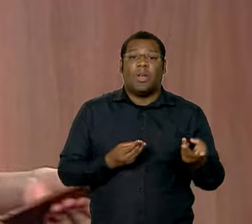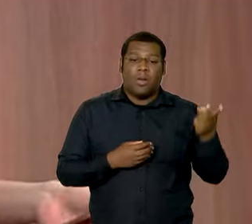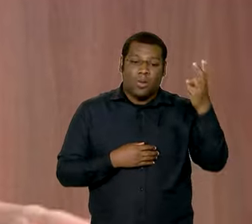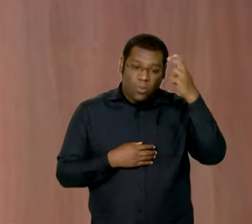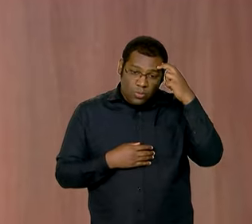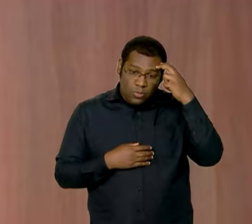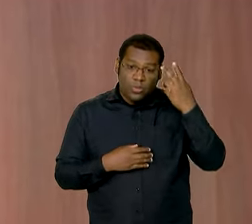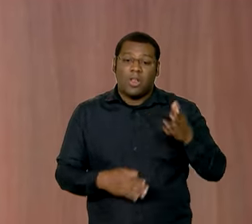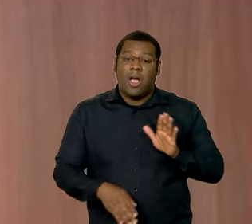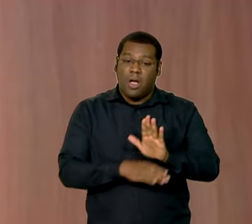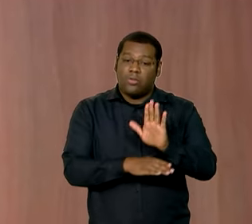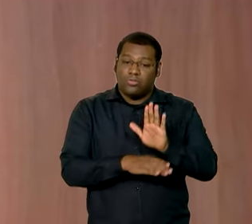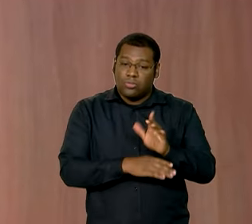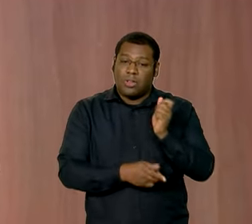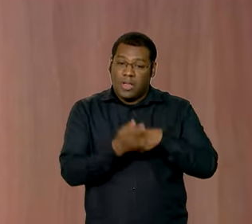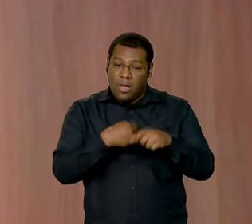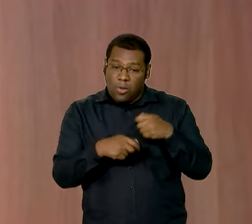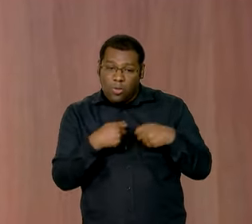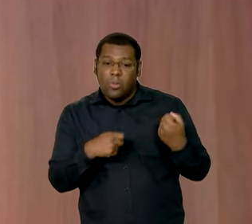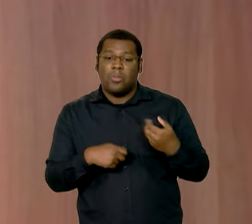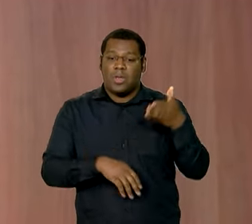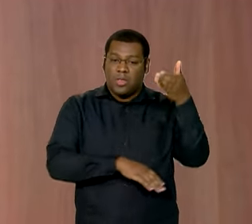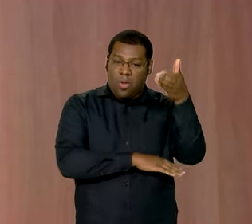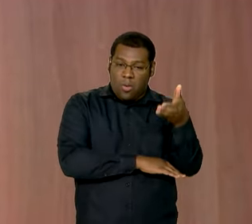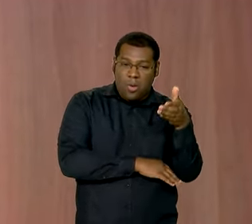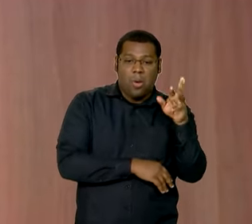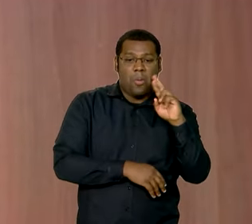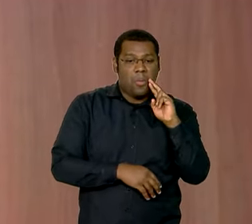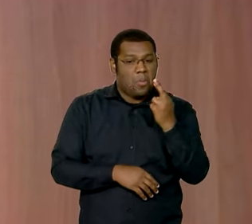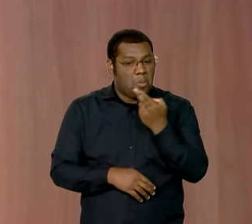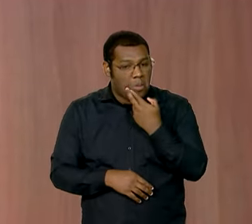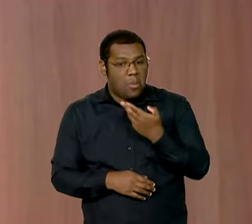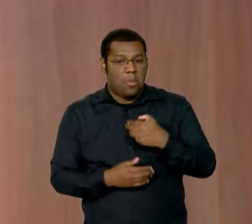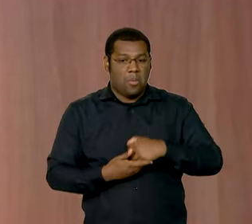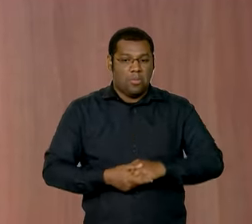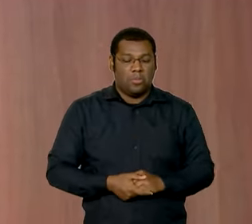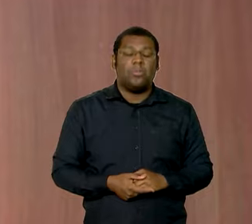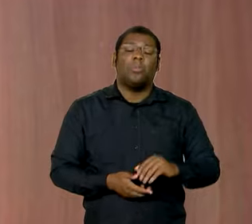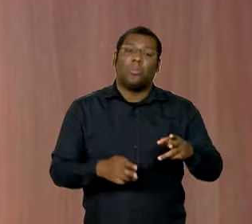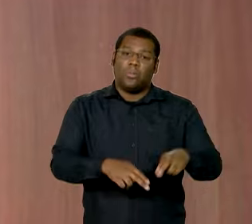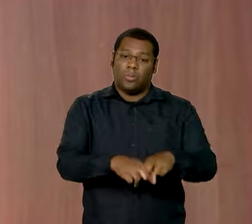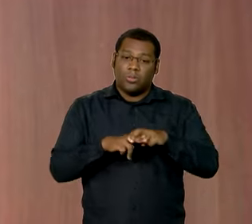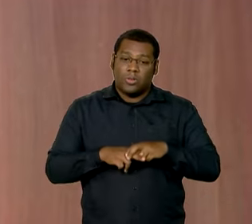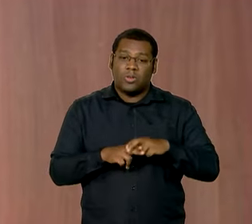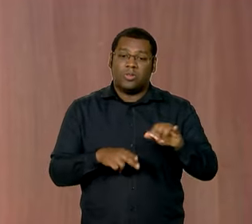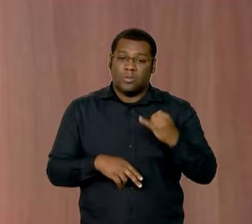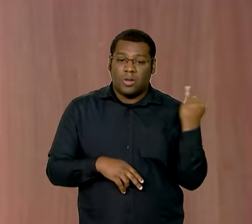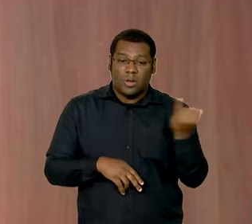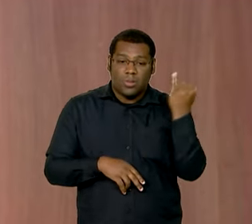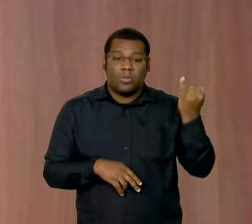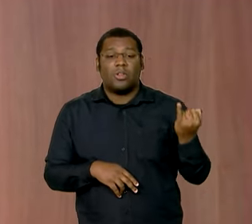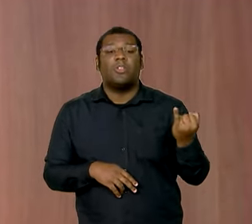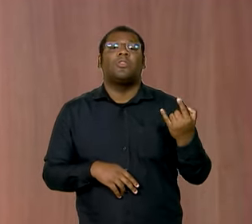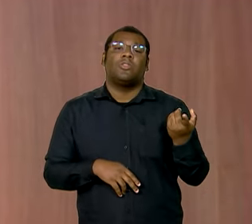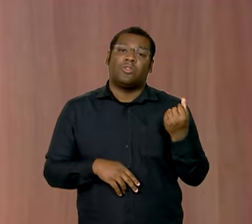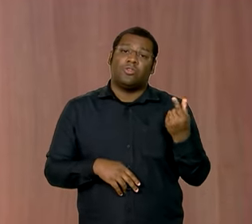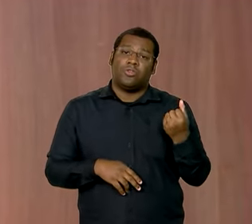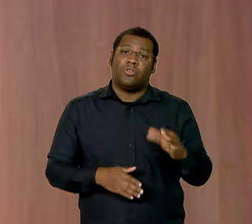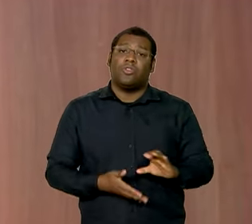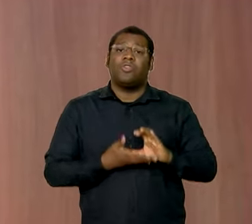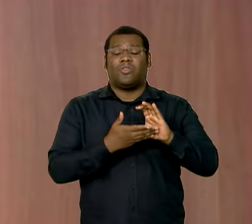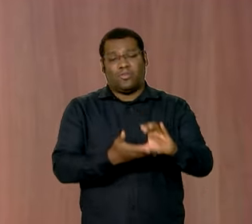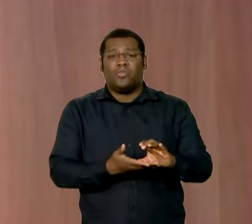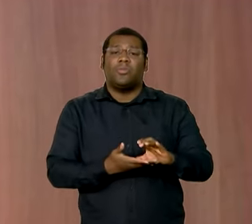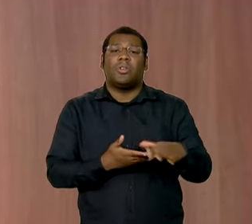movimenta hotéis, movimenta restaurantes. Então, ela estava contando sobre isso, sobre a importância, né? Imagina se o recurso ainda fosse